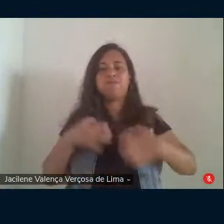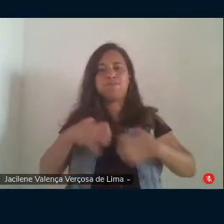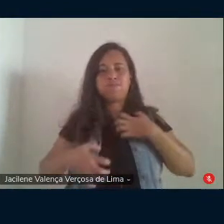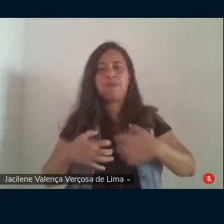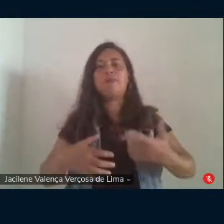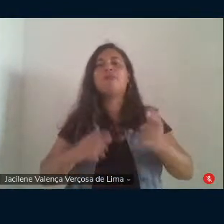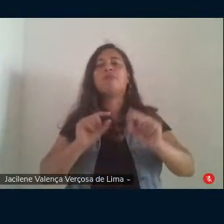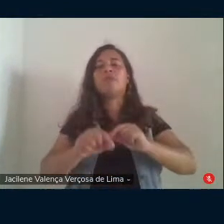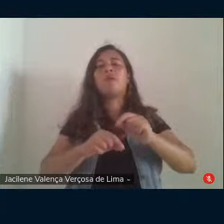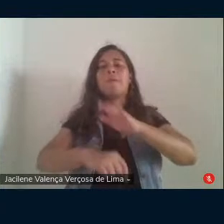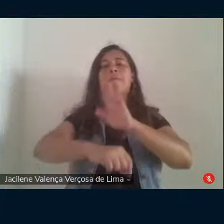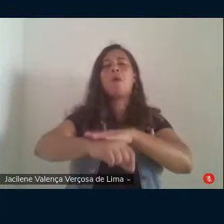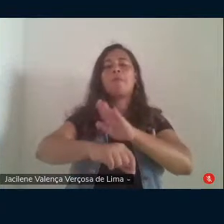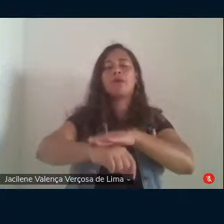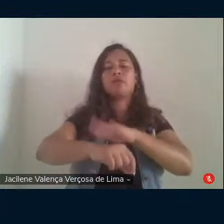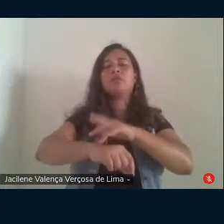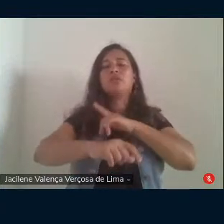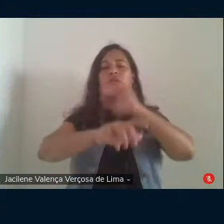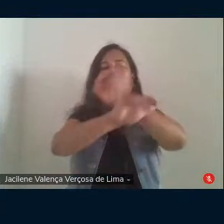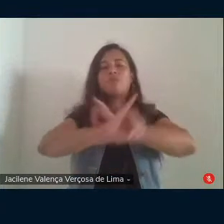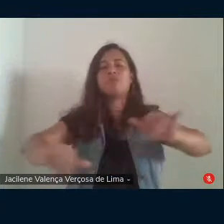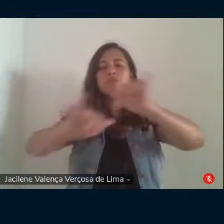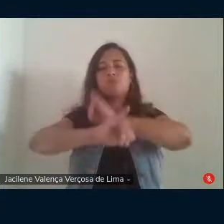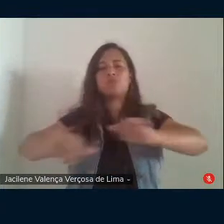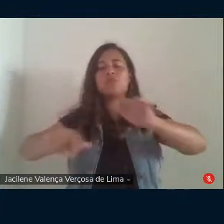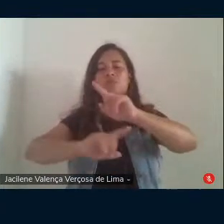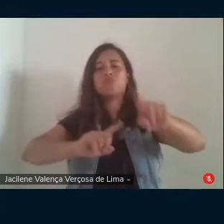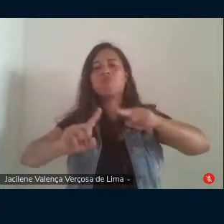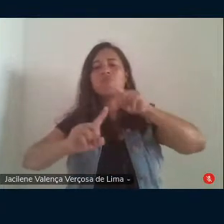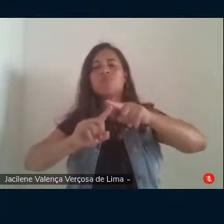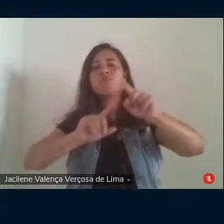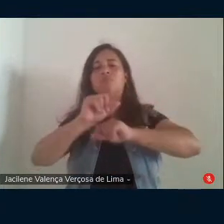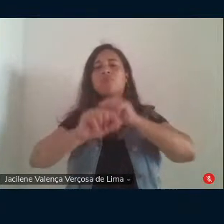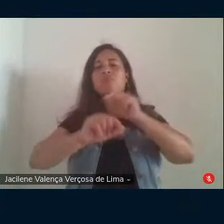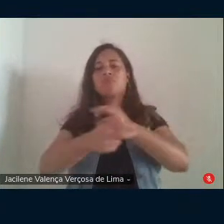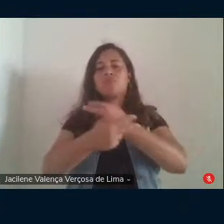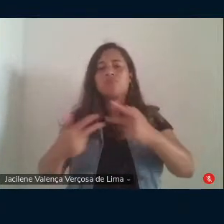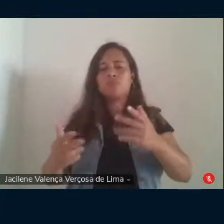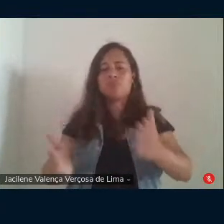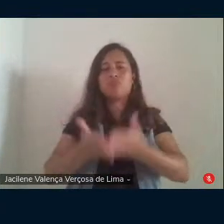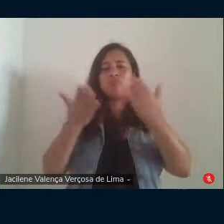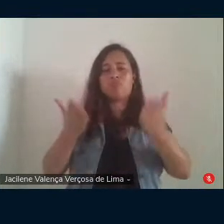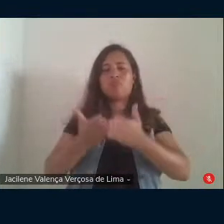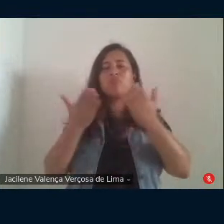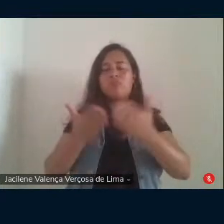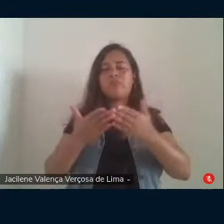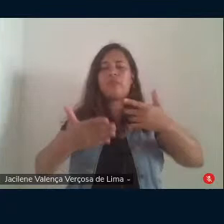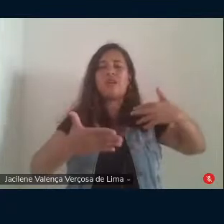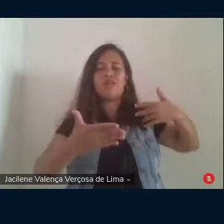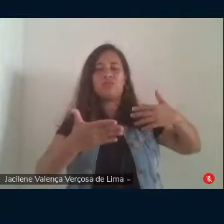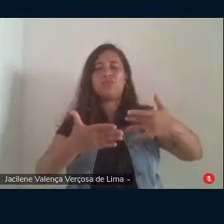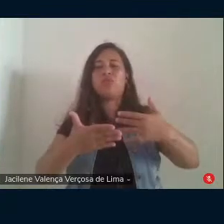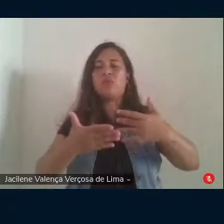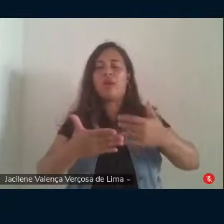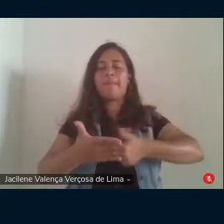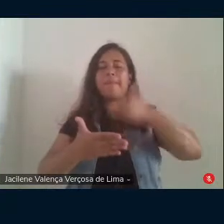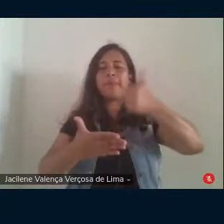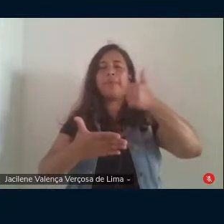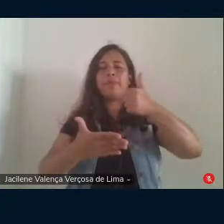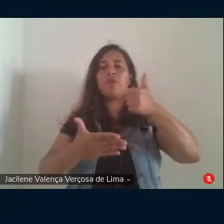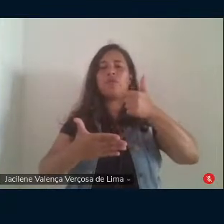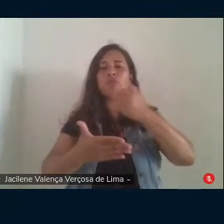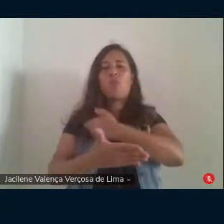que havia sido anunciada a meta de erradicação da pobreza ao longo do primeiro governo Dilma Rousseff.